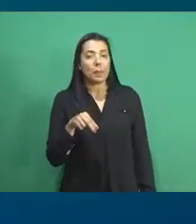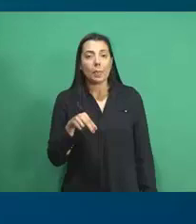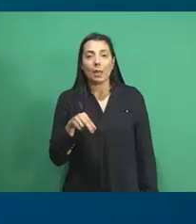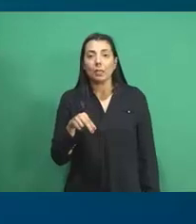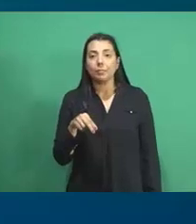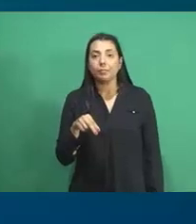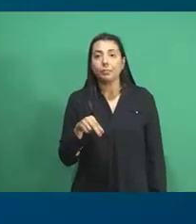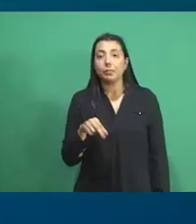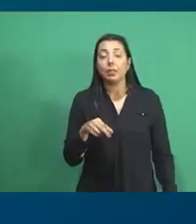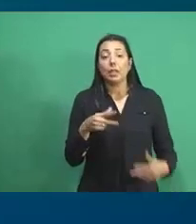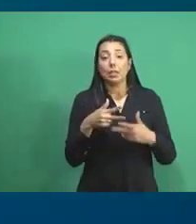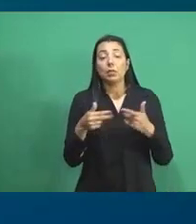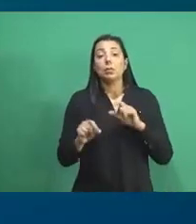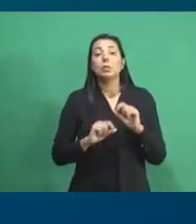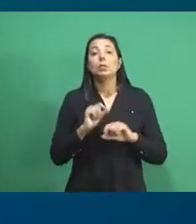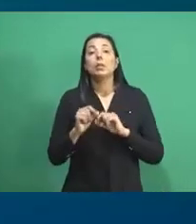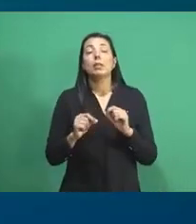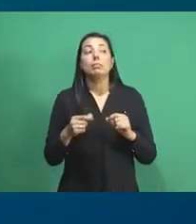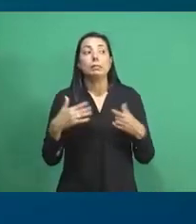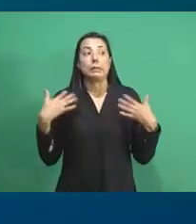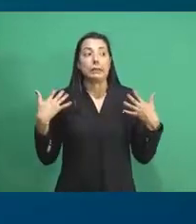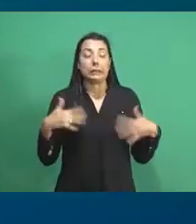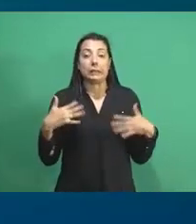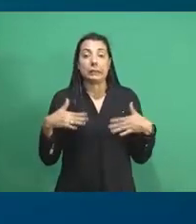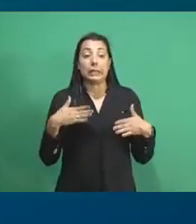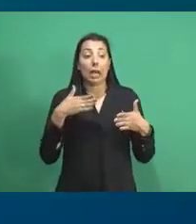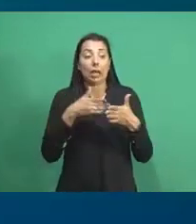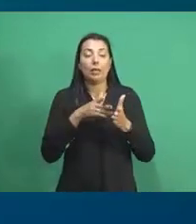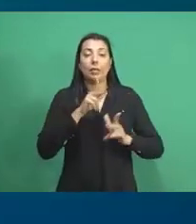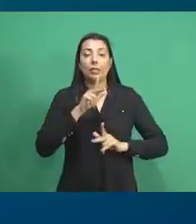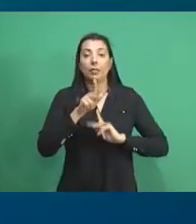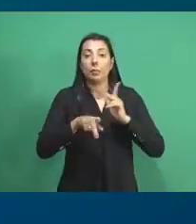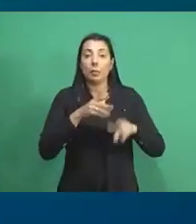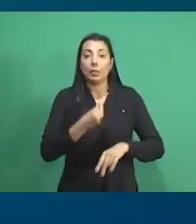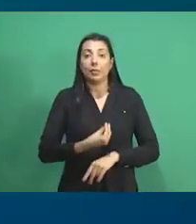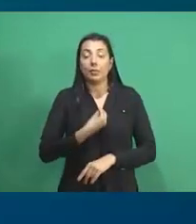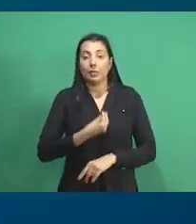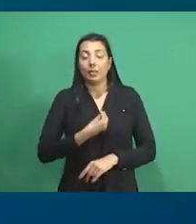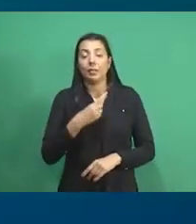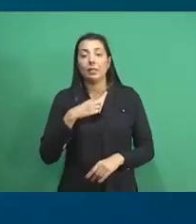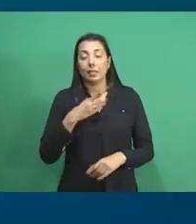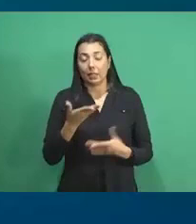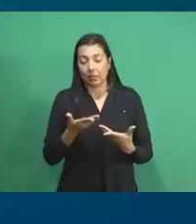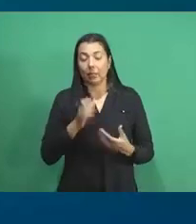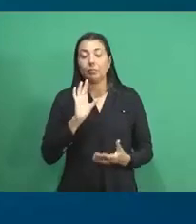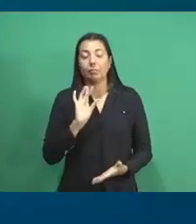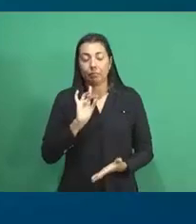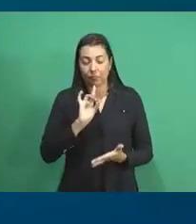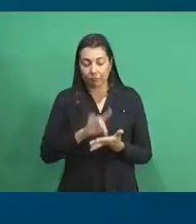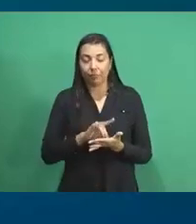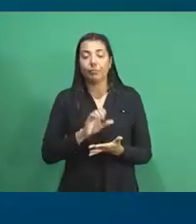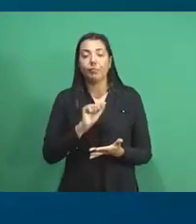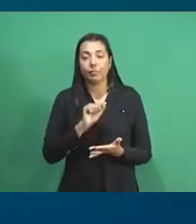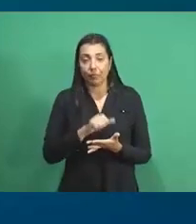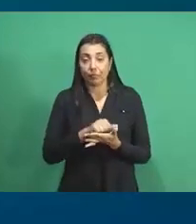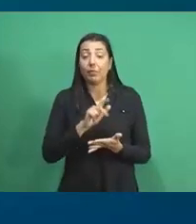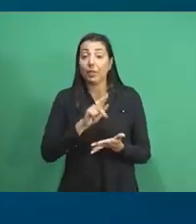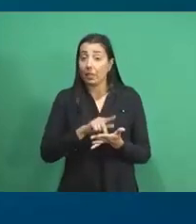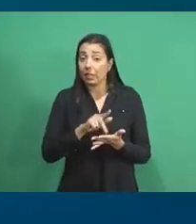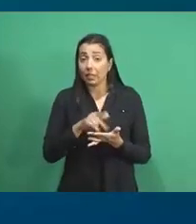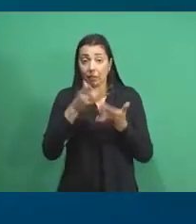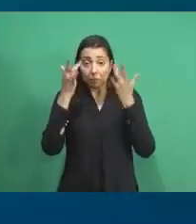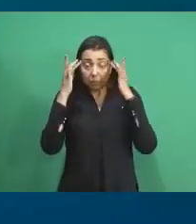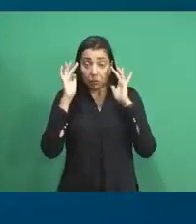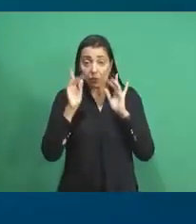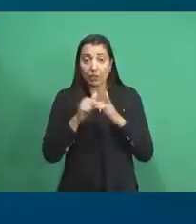essas ações impactam na vida da população. Com certeza, com certeza. Para quem não sabe o